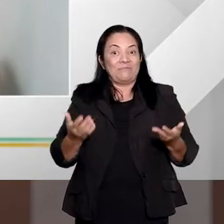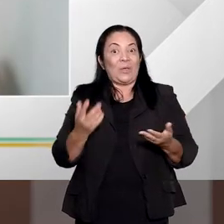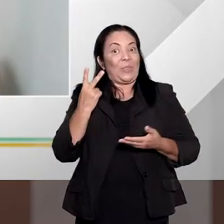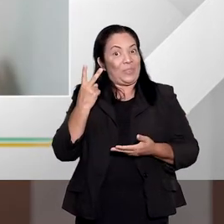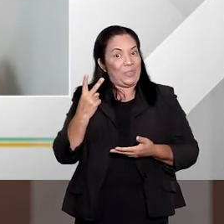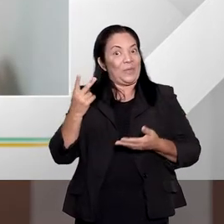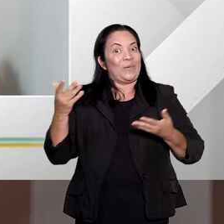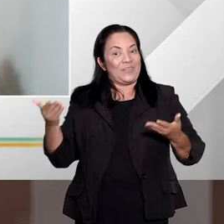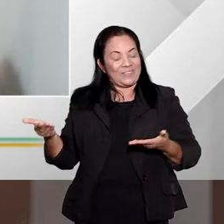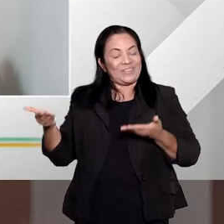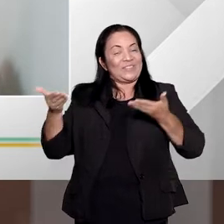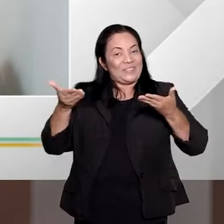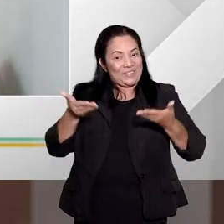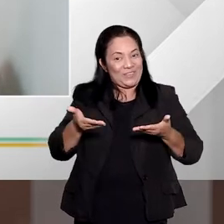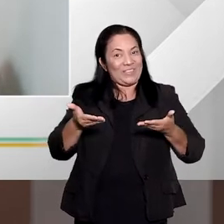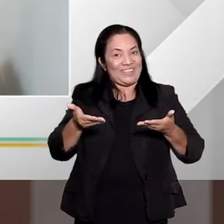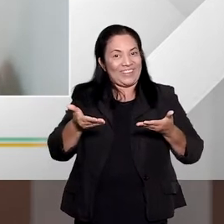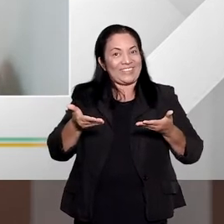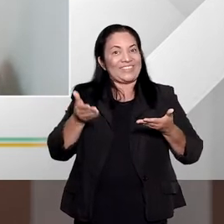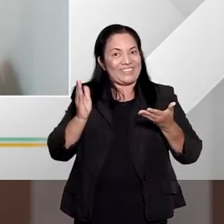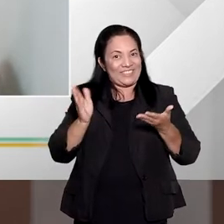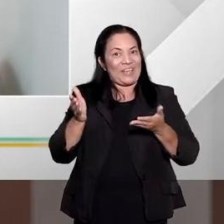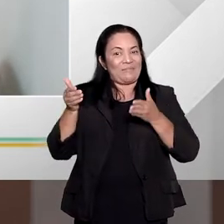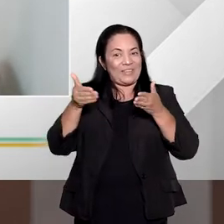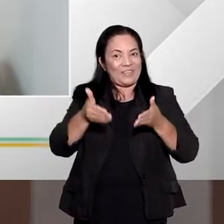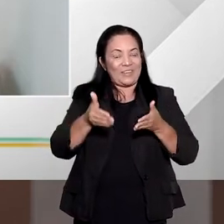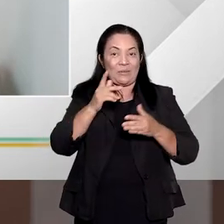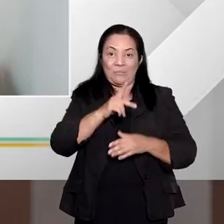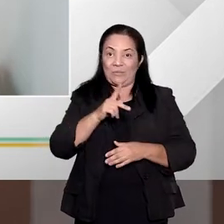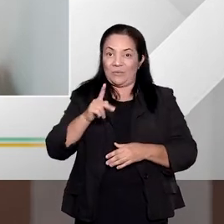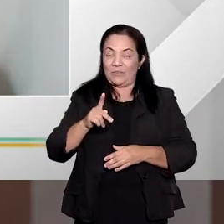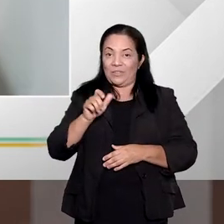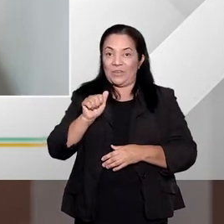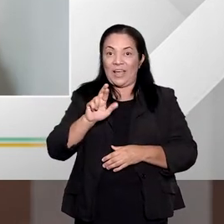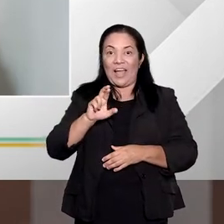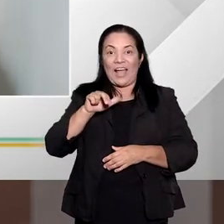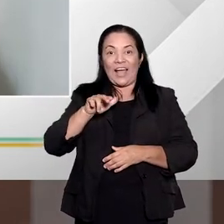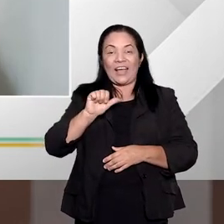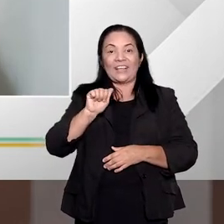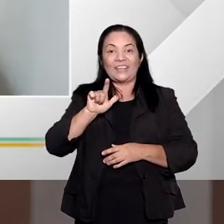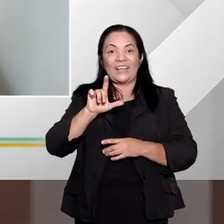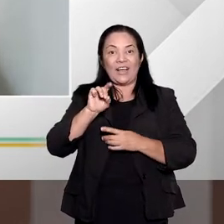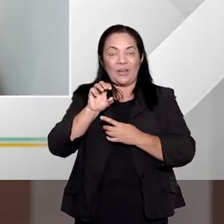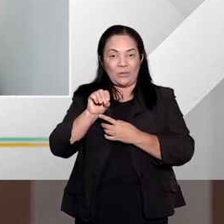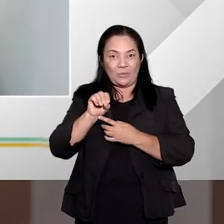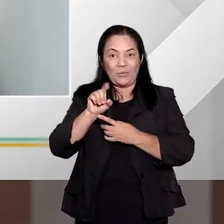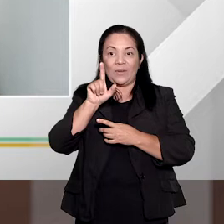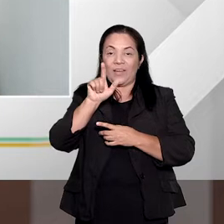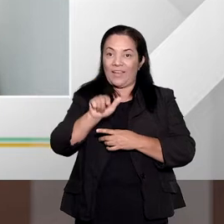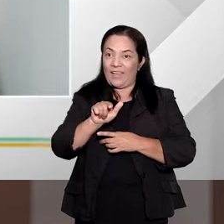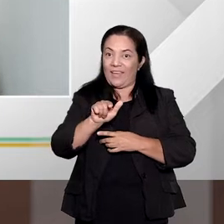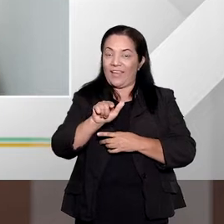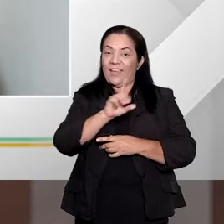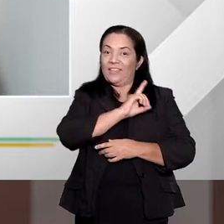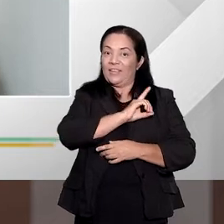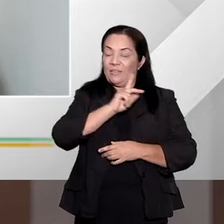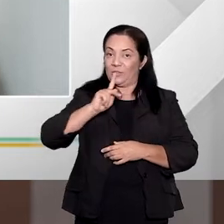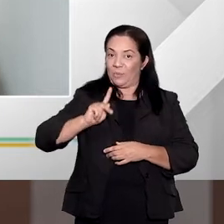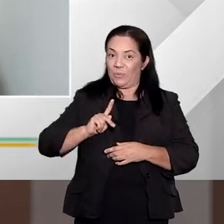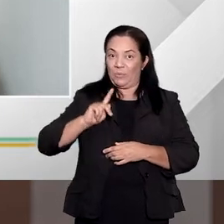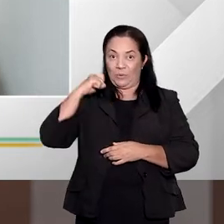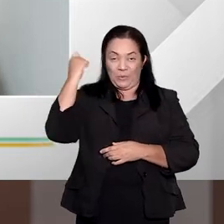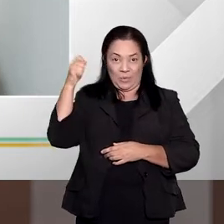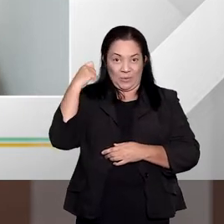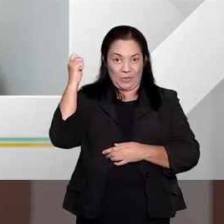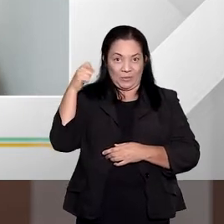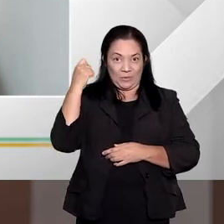convidados já estão aqui com a gente. Professor Arnaldo Quaresma, que também é defensor público do Rio Grande do Sul,